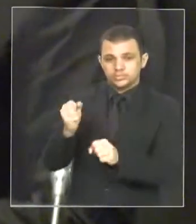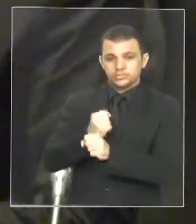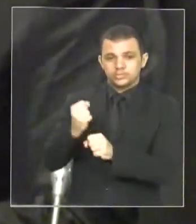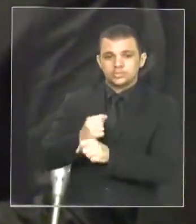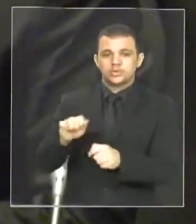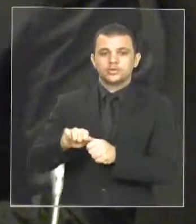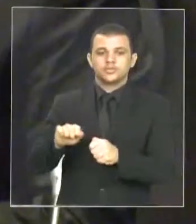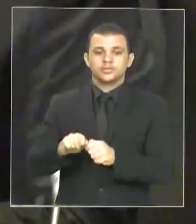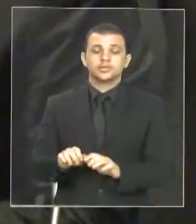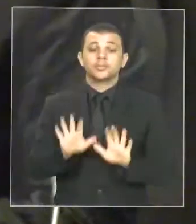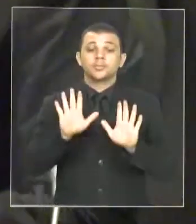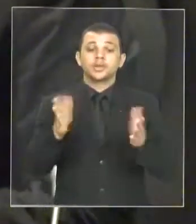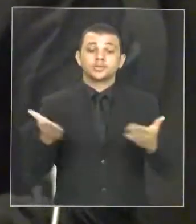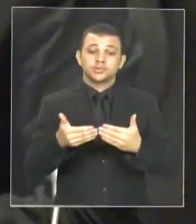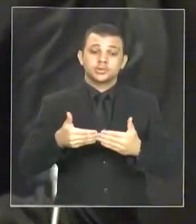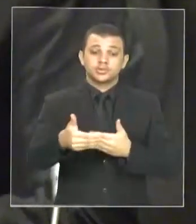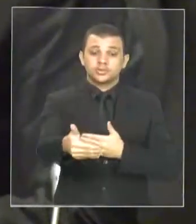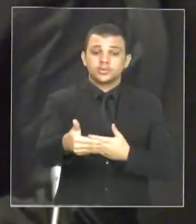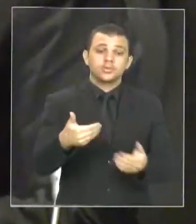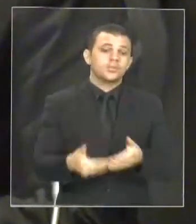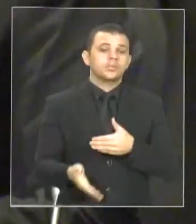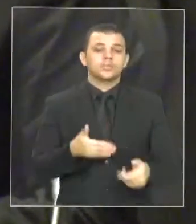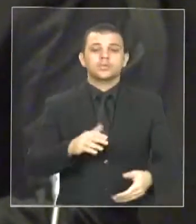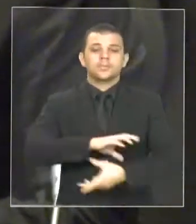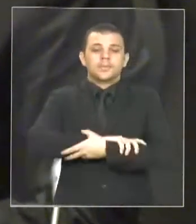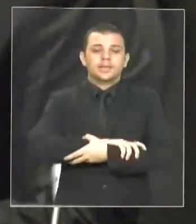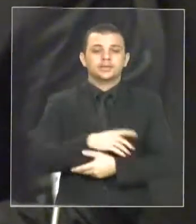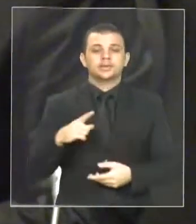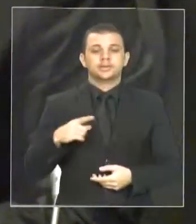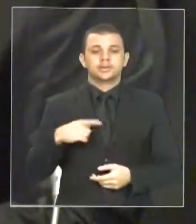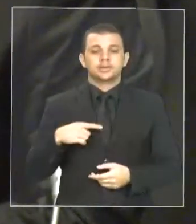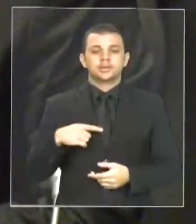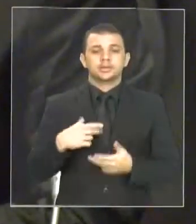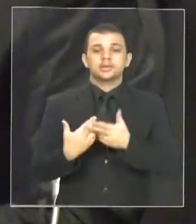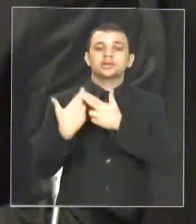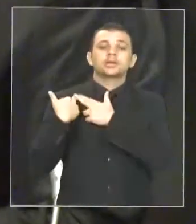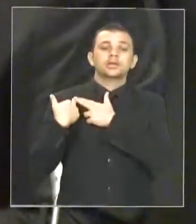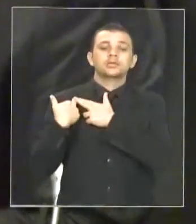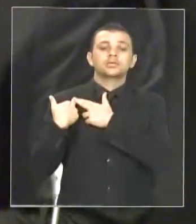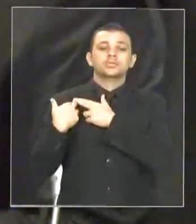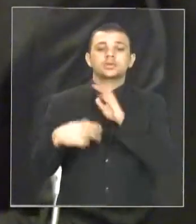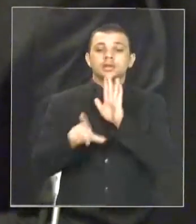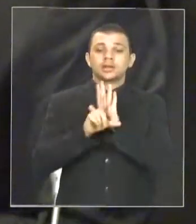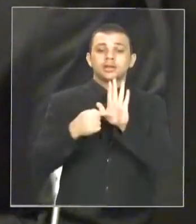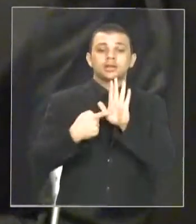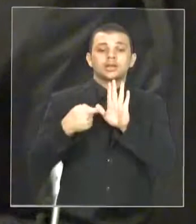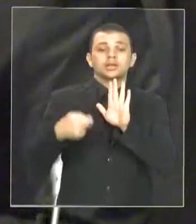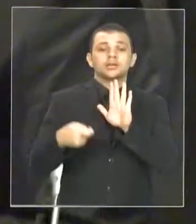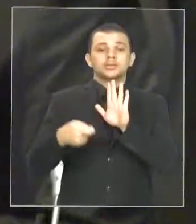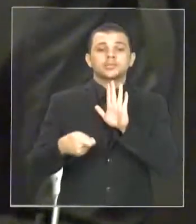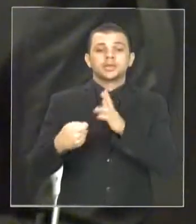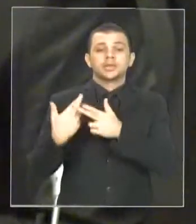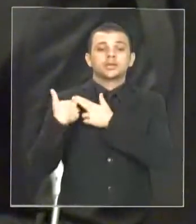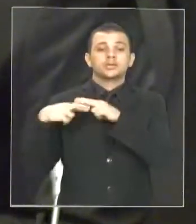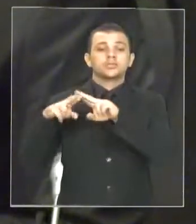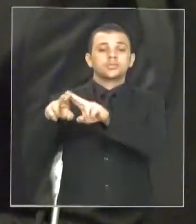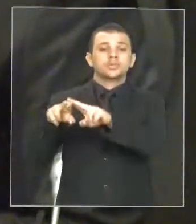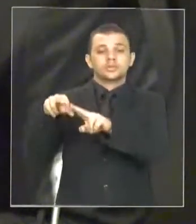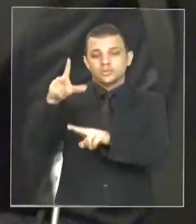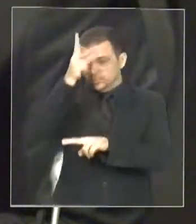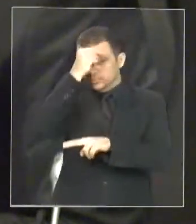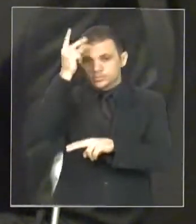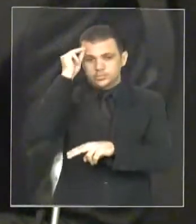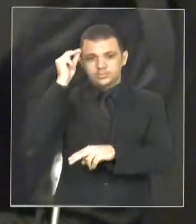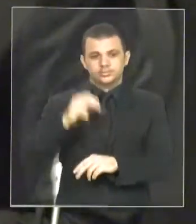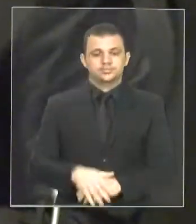qualquer parceria que vier a ter daqui para frente, por força de lei, o governo do estado colocou a responsabilidade sob os ombros do